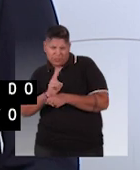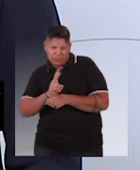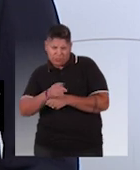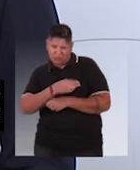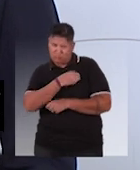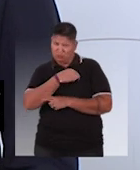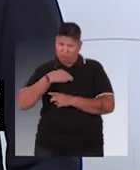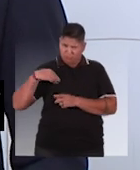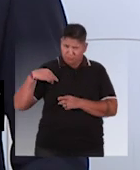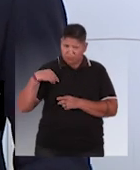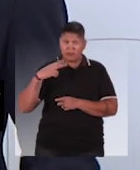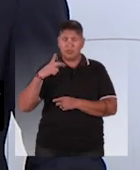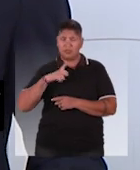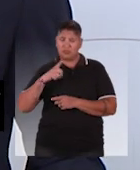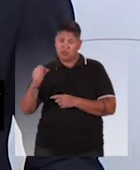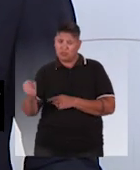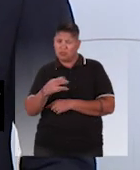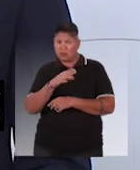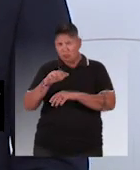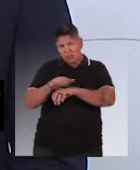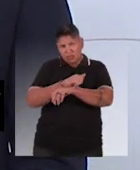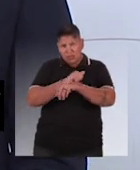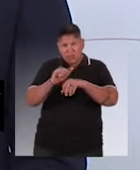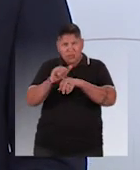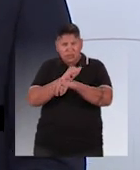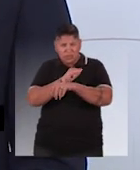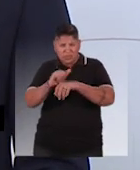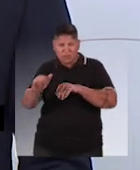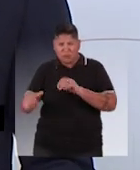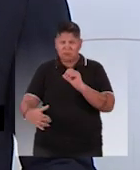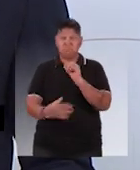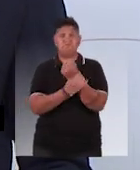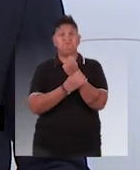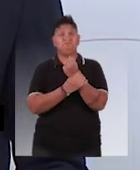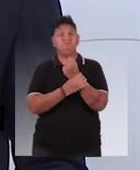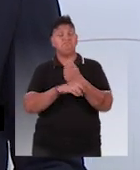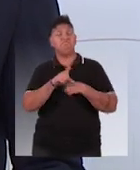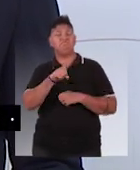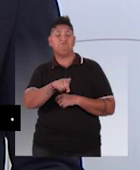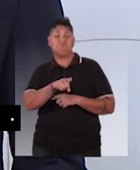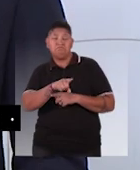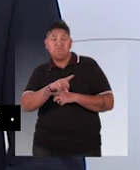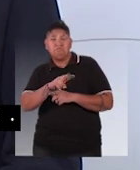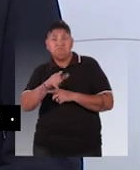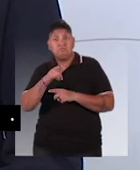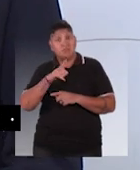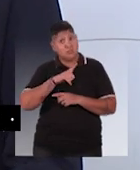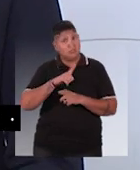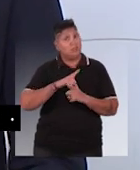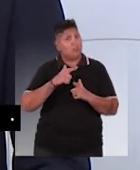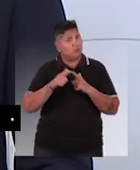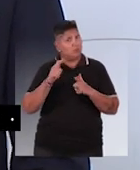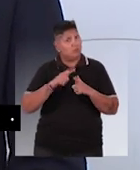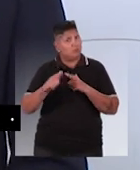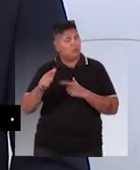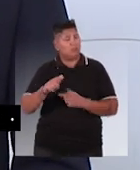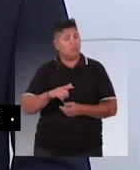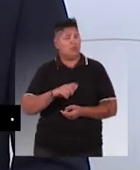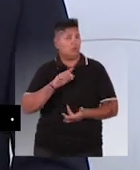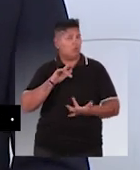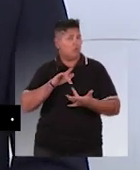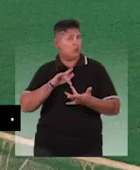perto pelo MPT, que traça novas estratégias para a proteção dos trabalhadores rurais expostos a essas